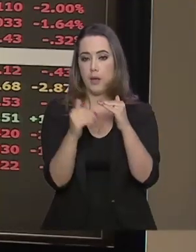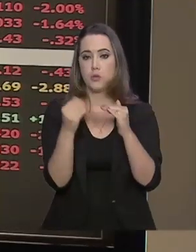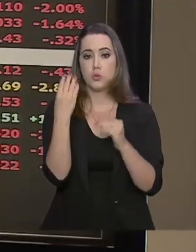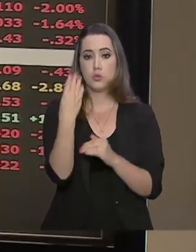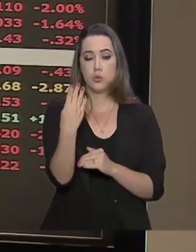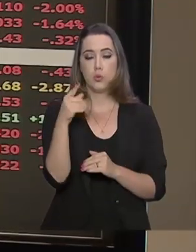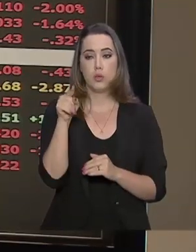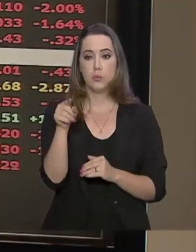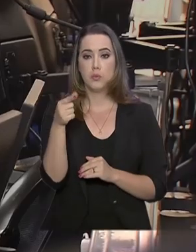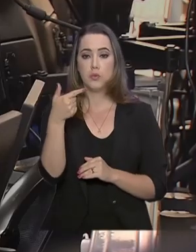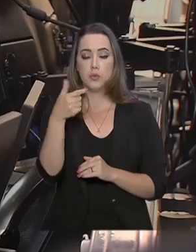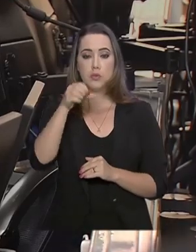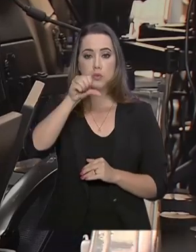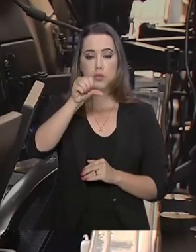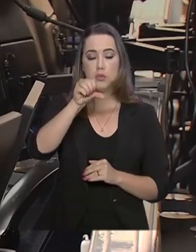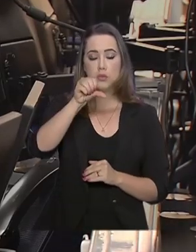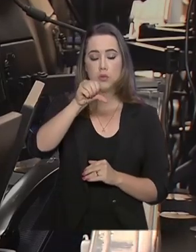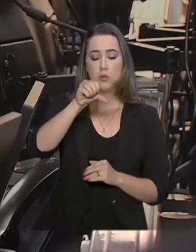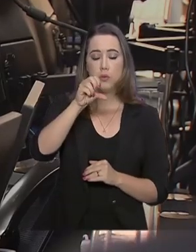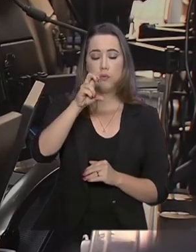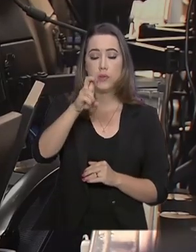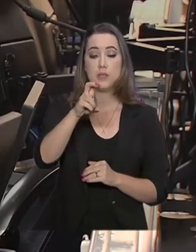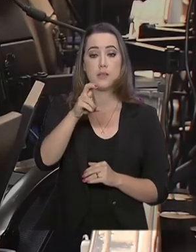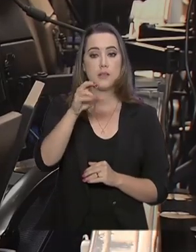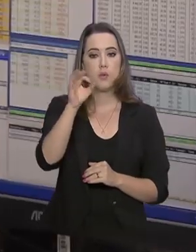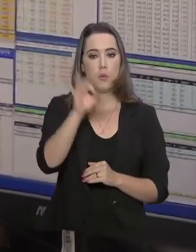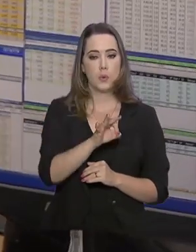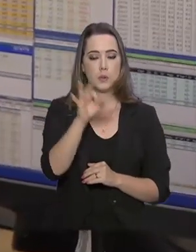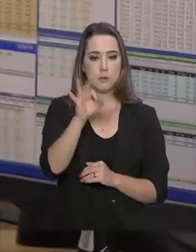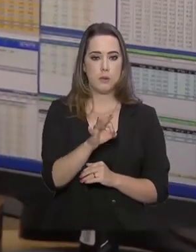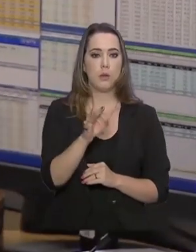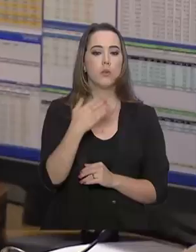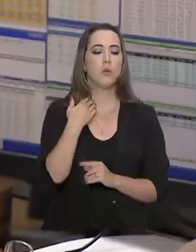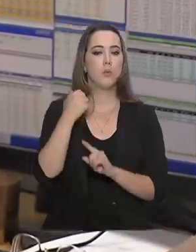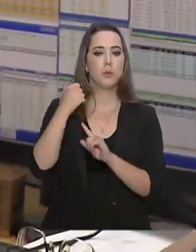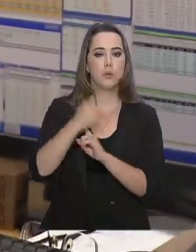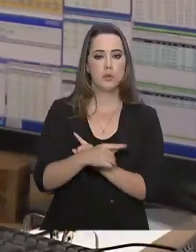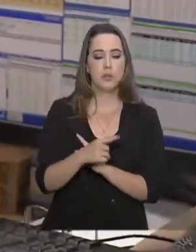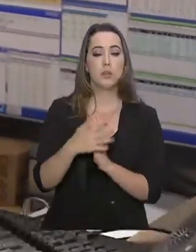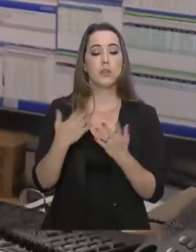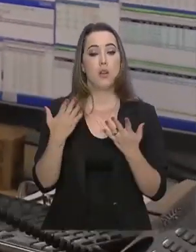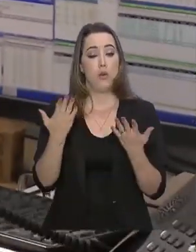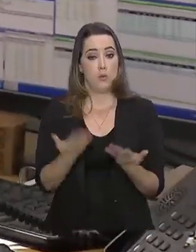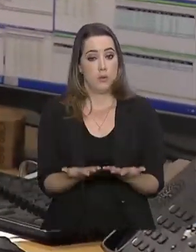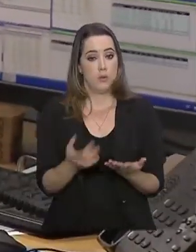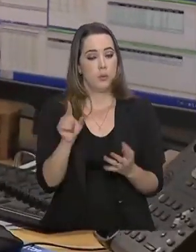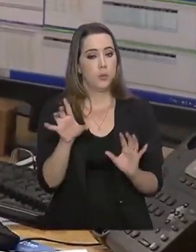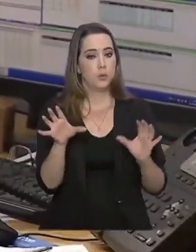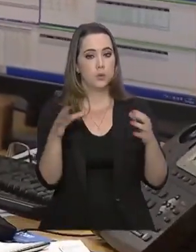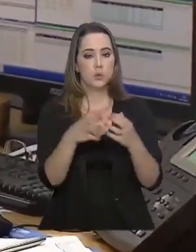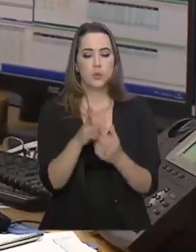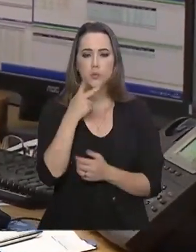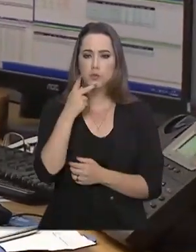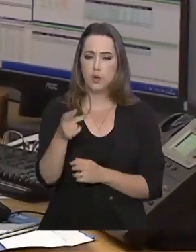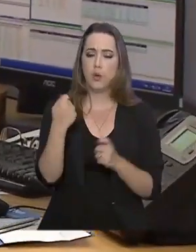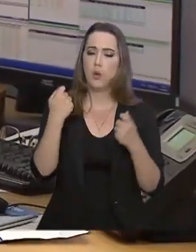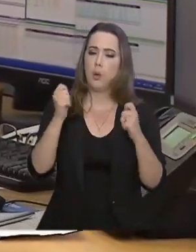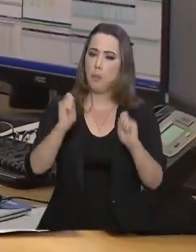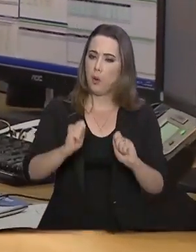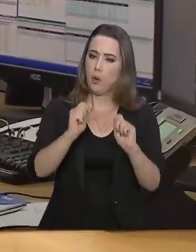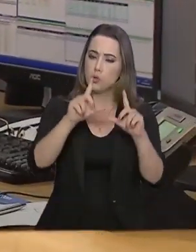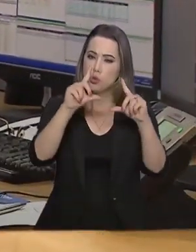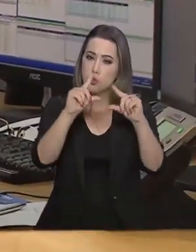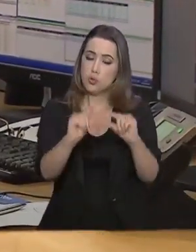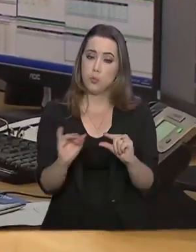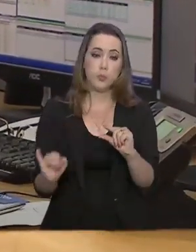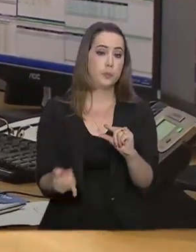,25%, estabelecida pelo Banco Central para esse ano. Por isso, os conselheiros entenderam que há espaço para baixar